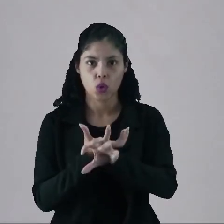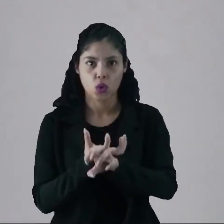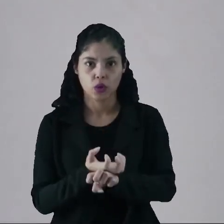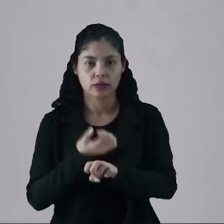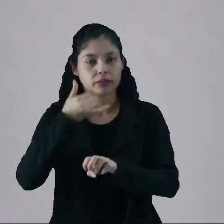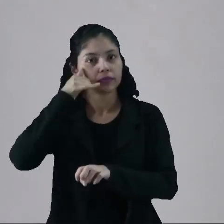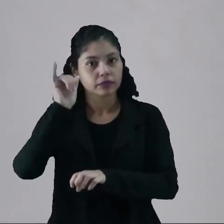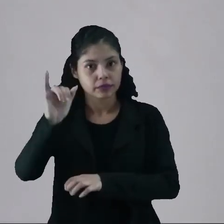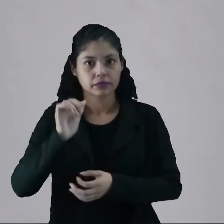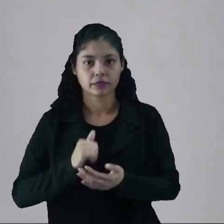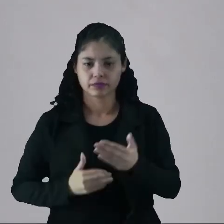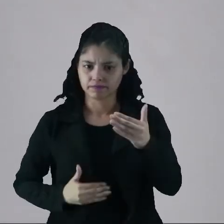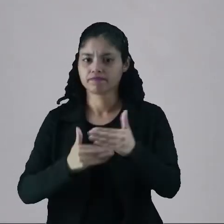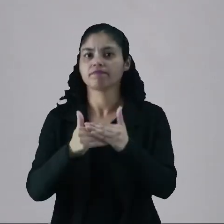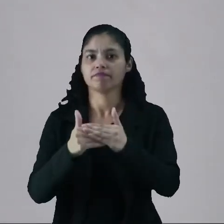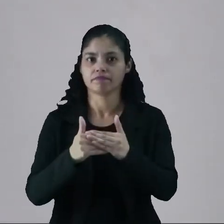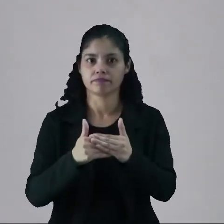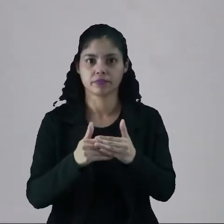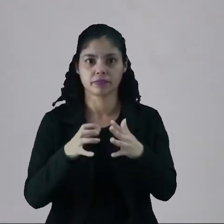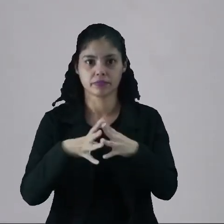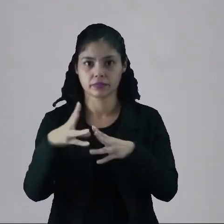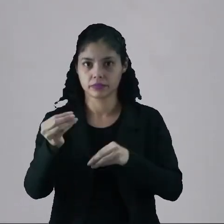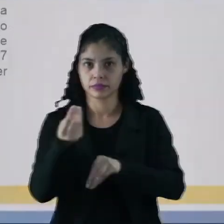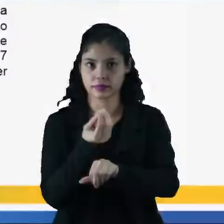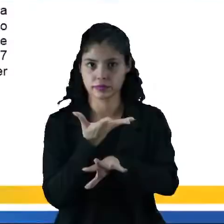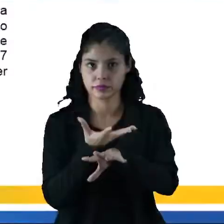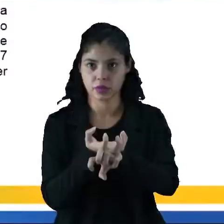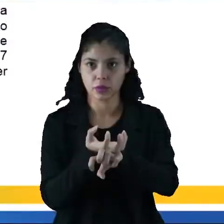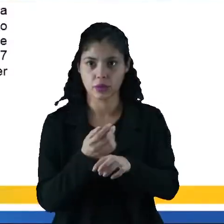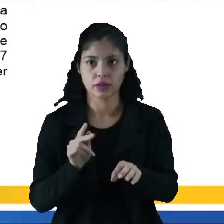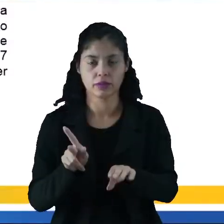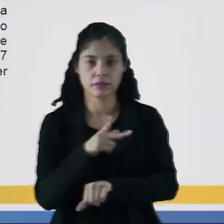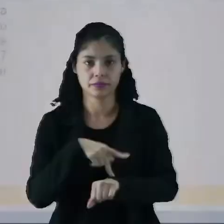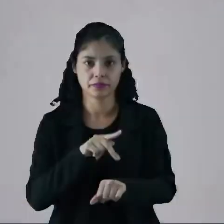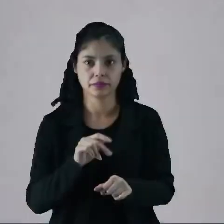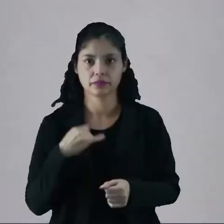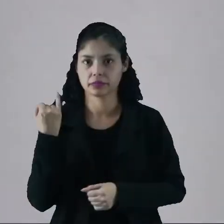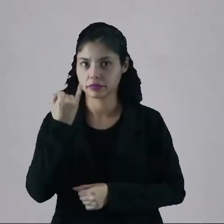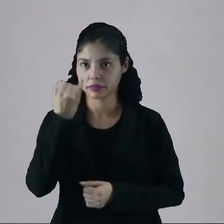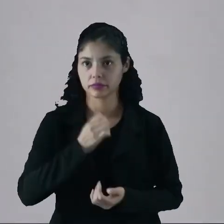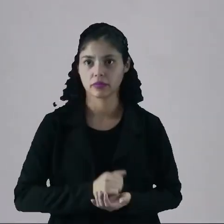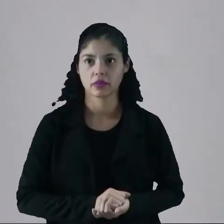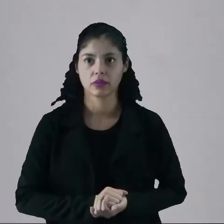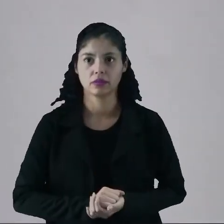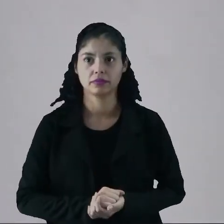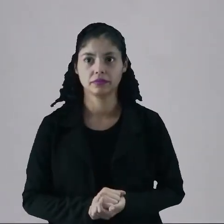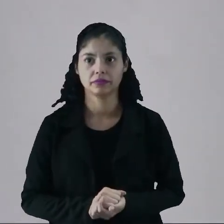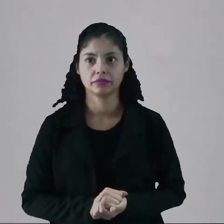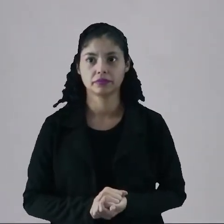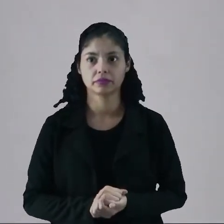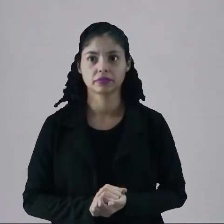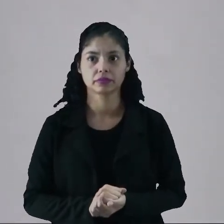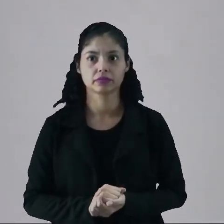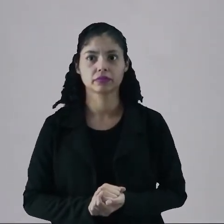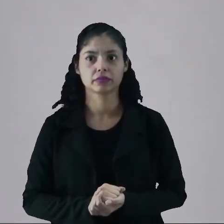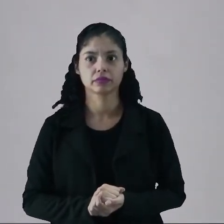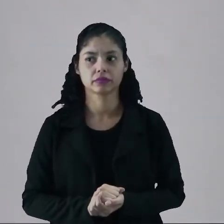poder evitar esse impacto de desertificação em seu país. Isso é muito importante. E aí,